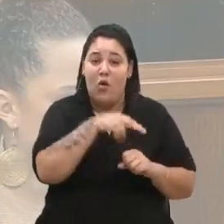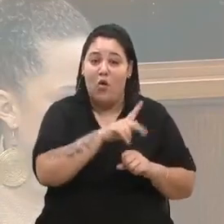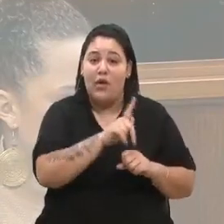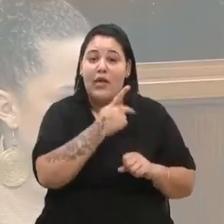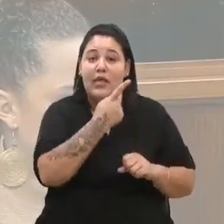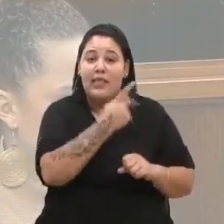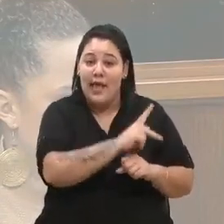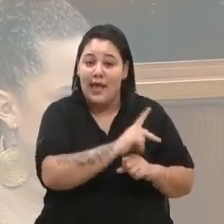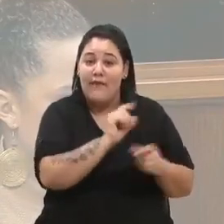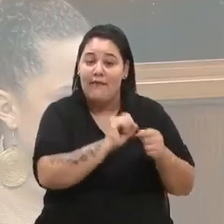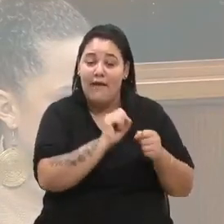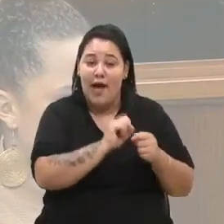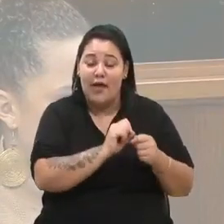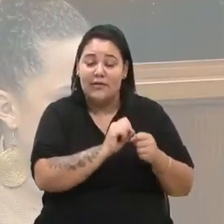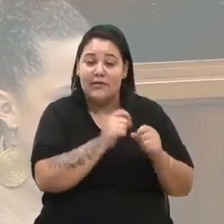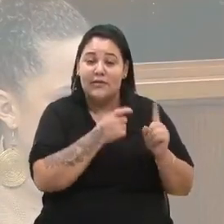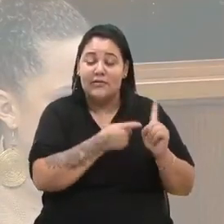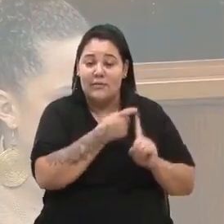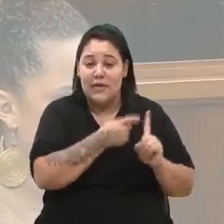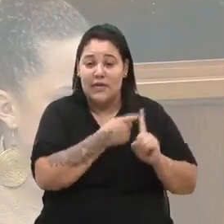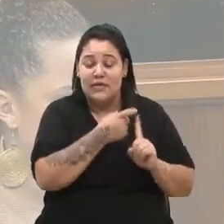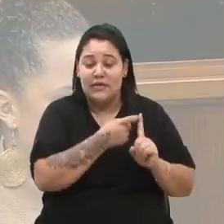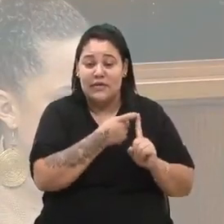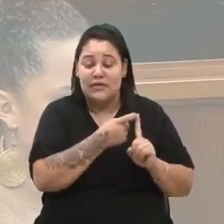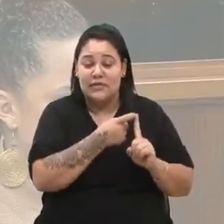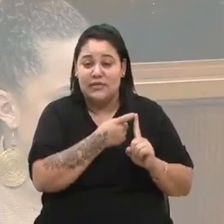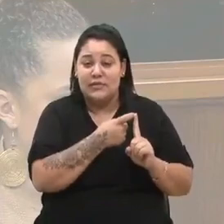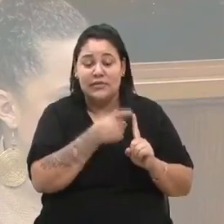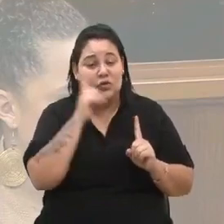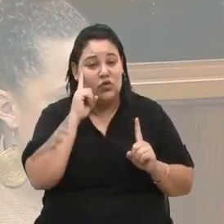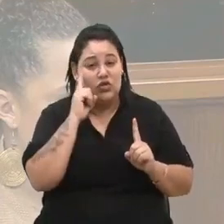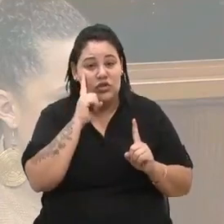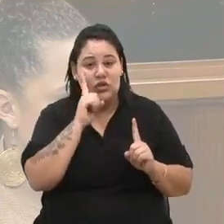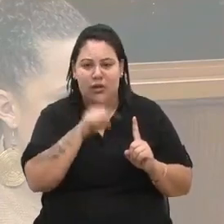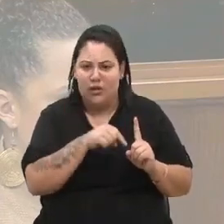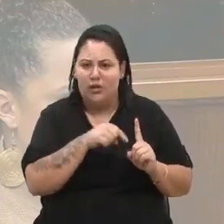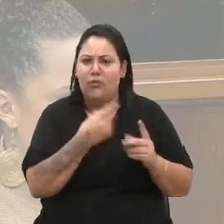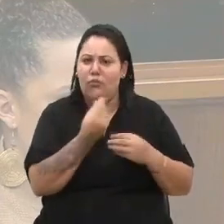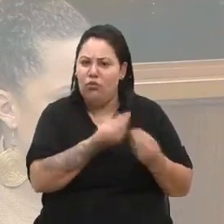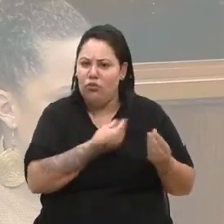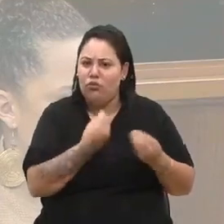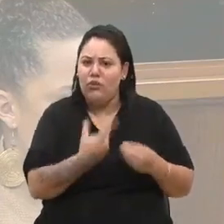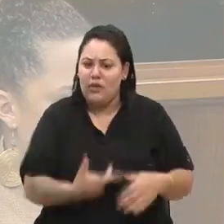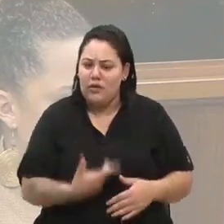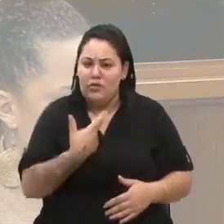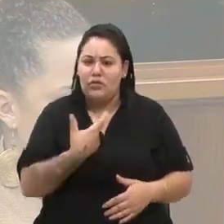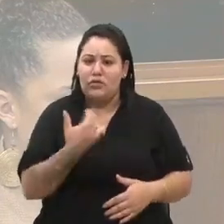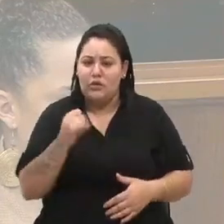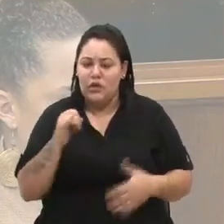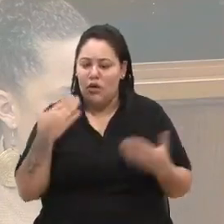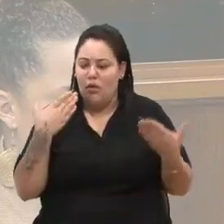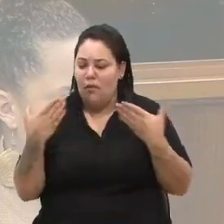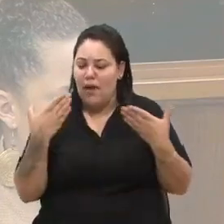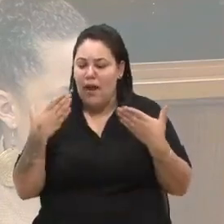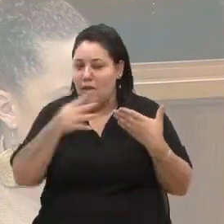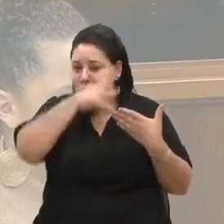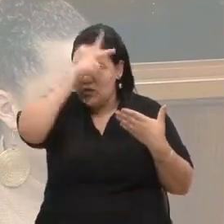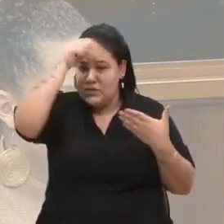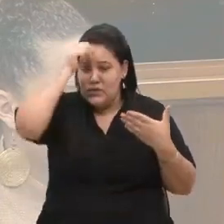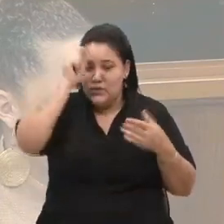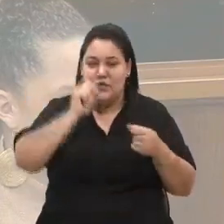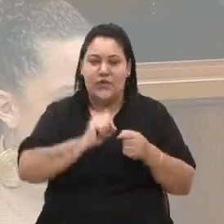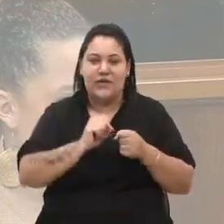por mês, que é um número elevadíssimo, se comparado ao número que o município faz.